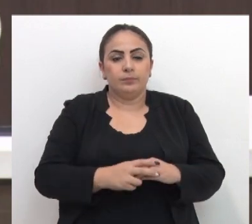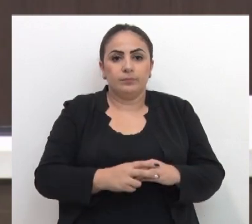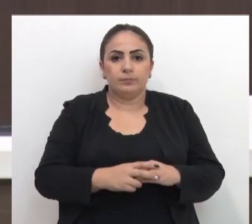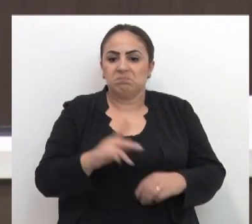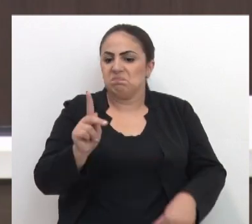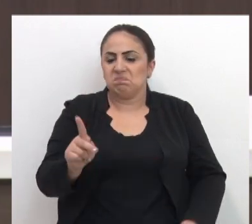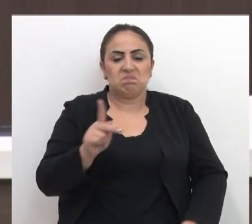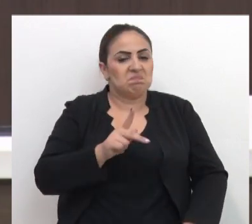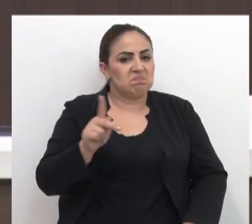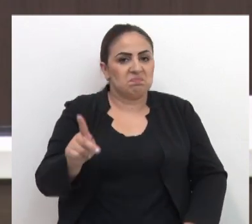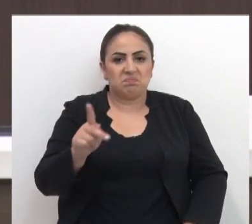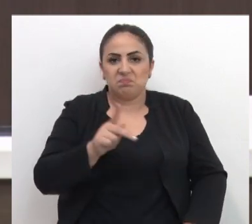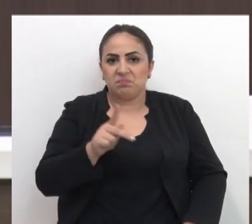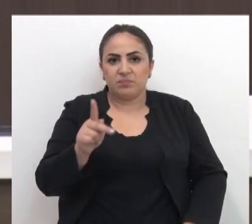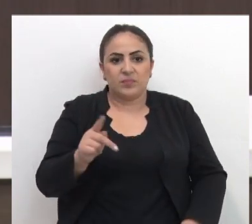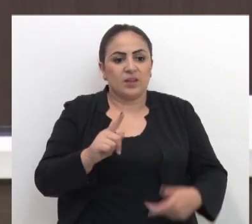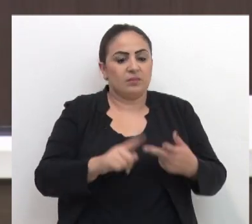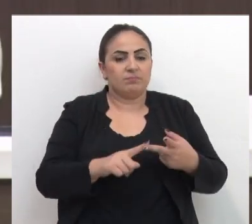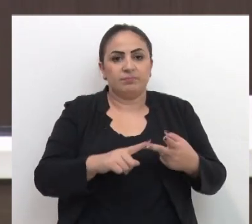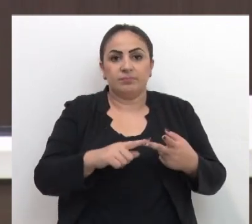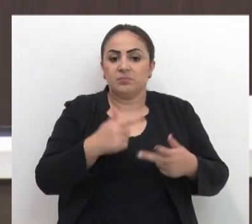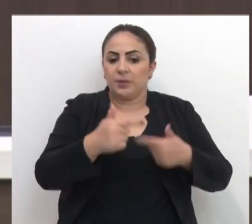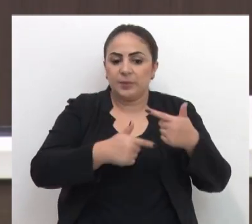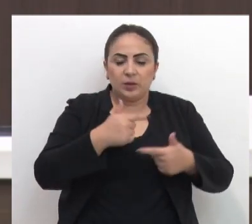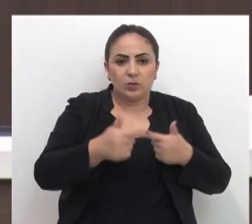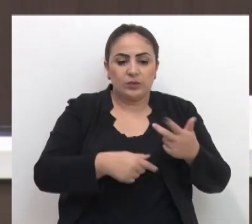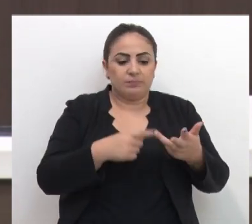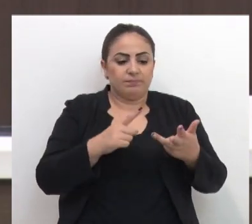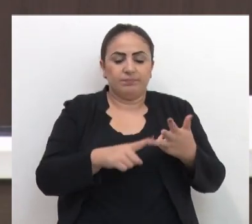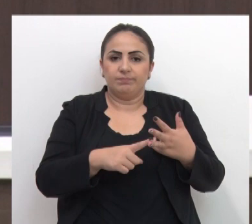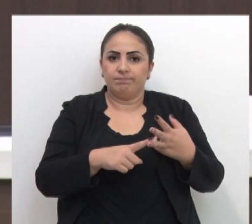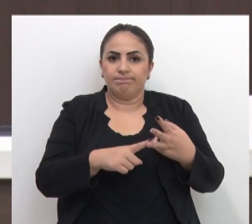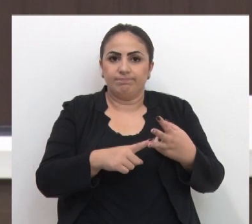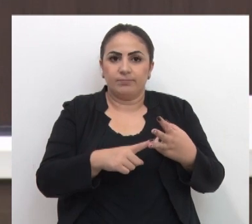nem professores, nem servidores,